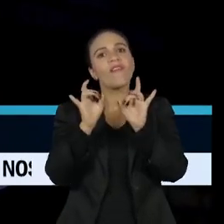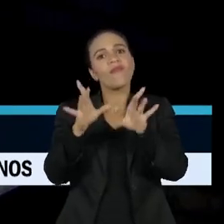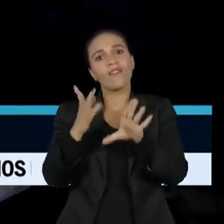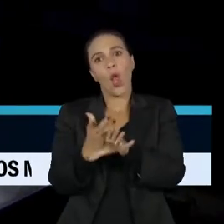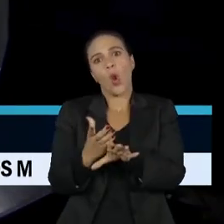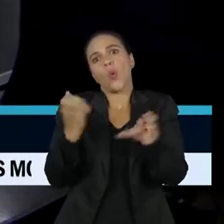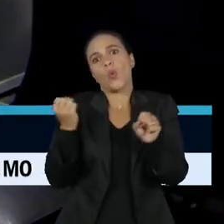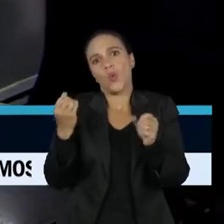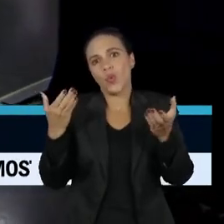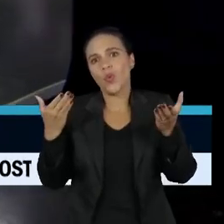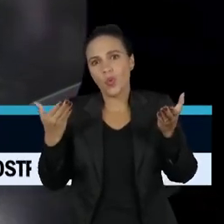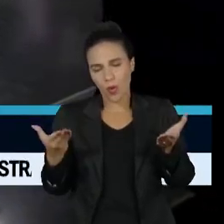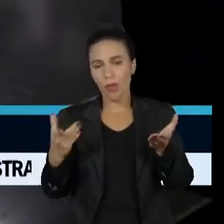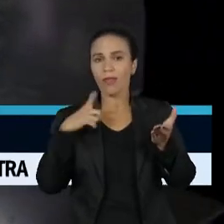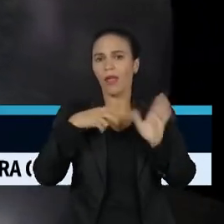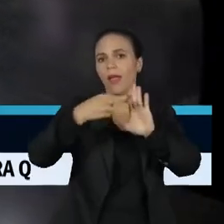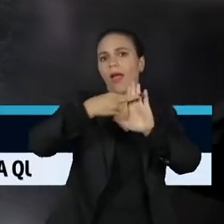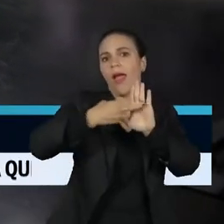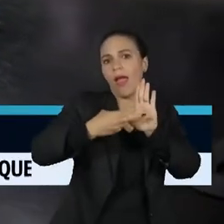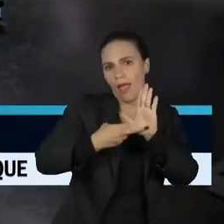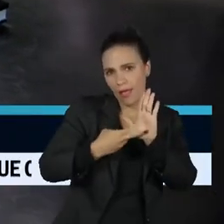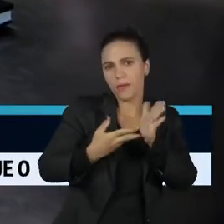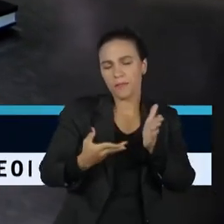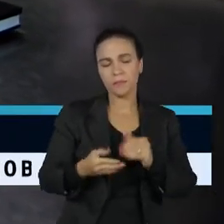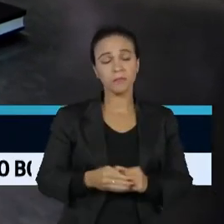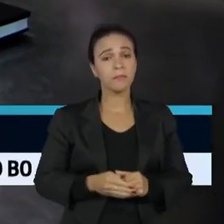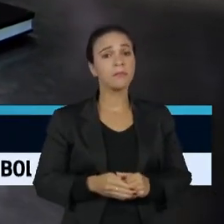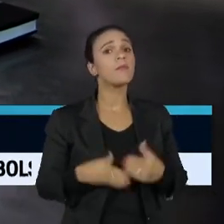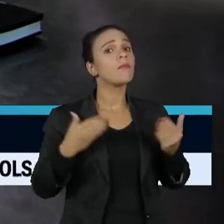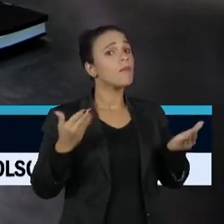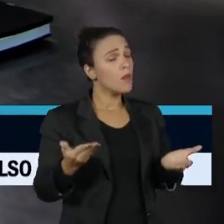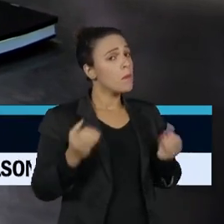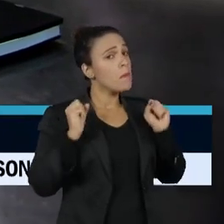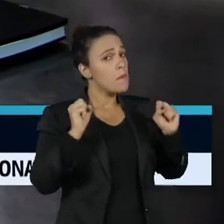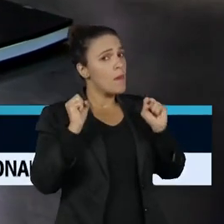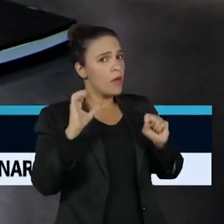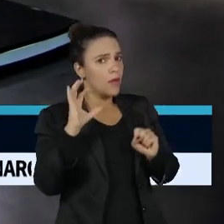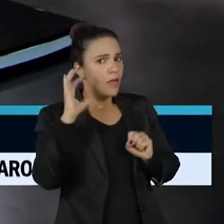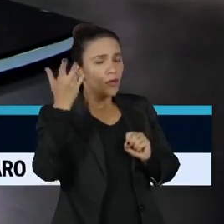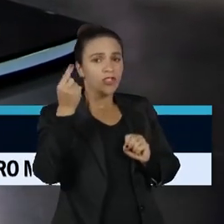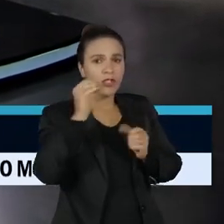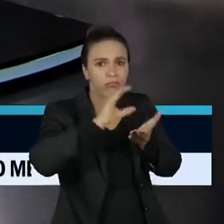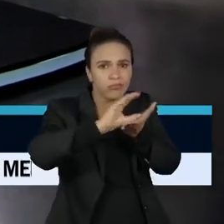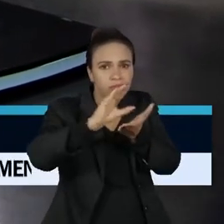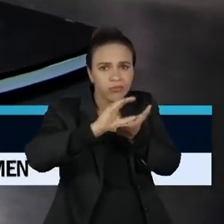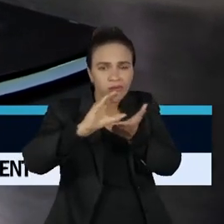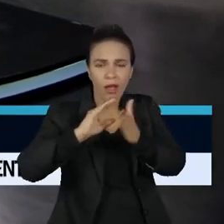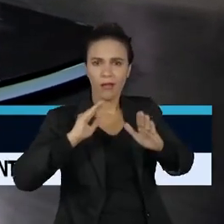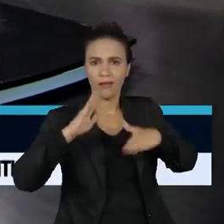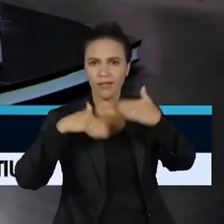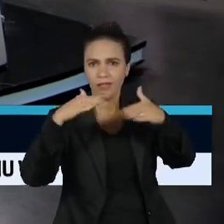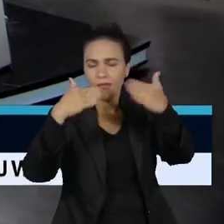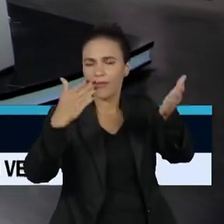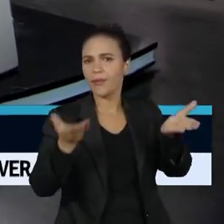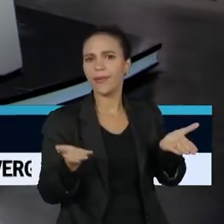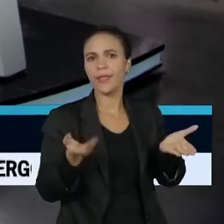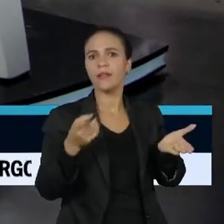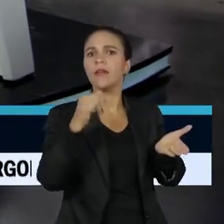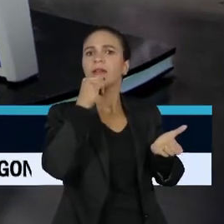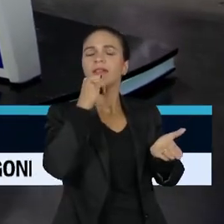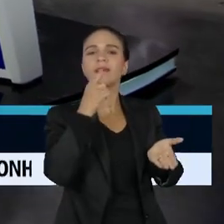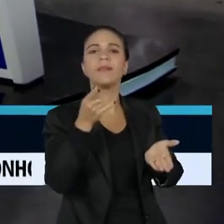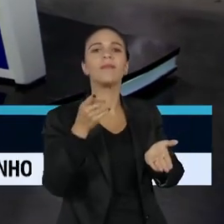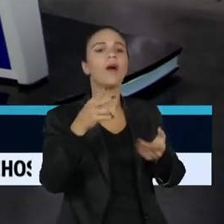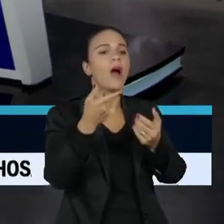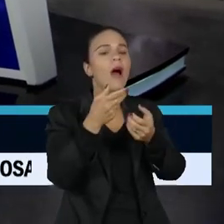regido por regras de mercado. Então, é possível que tenha mais dinheiro investido no desenvolvimento para calvície,